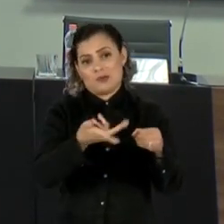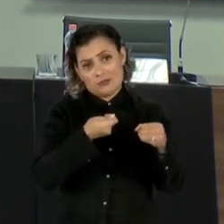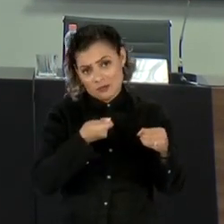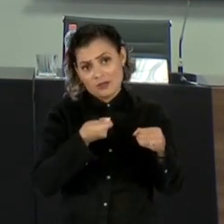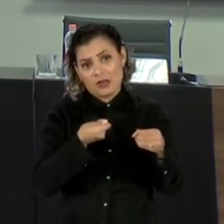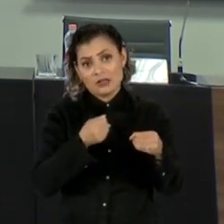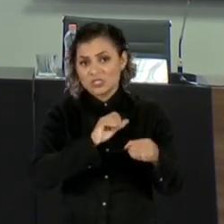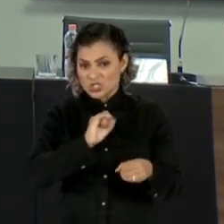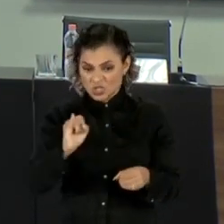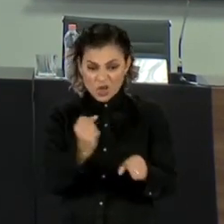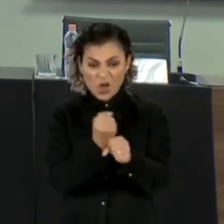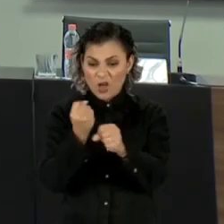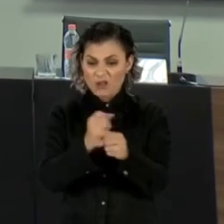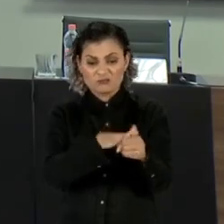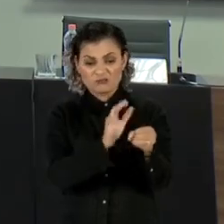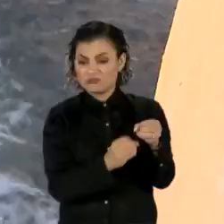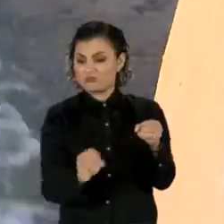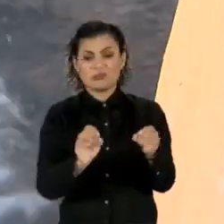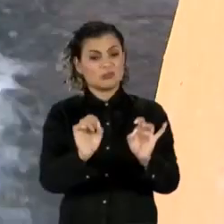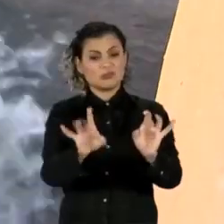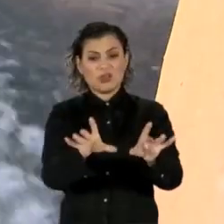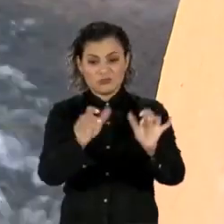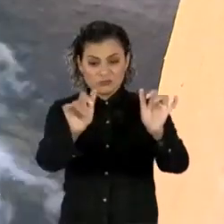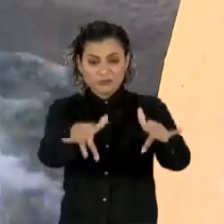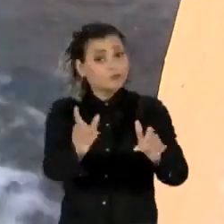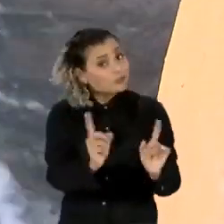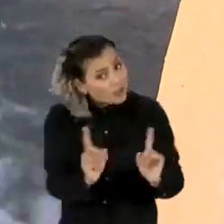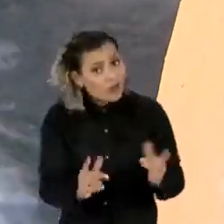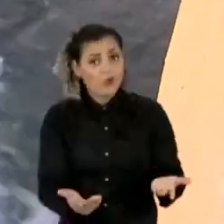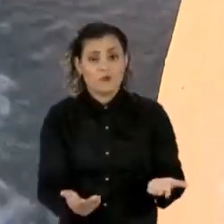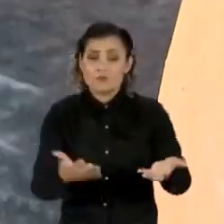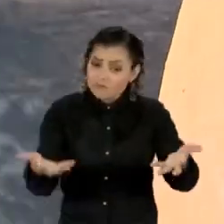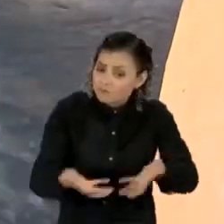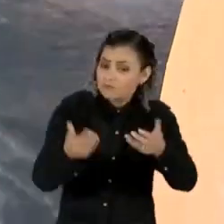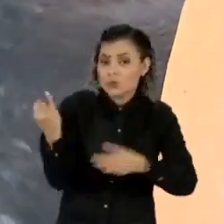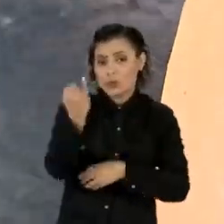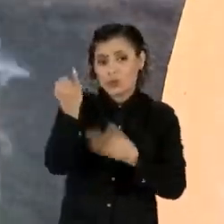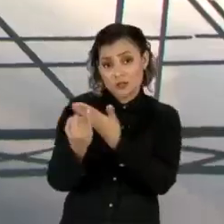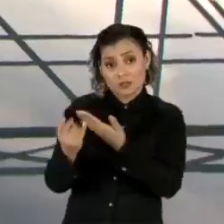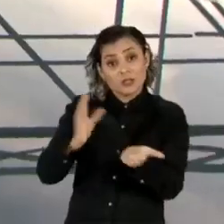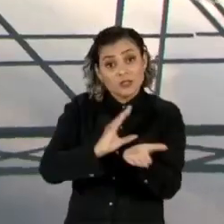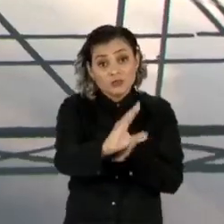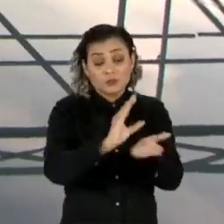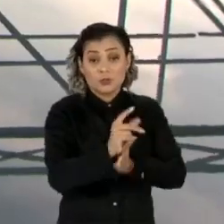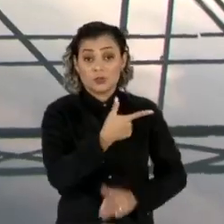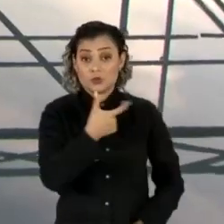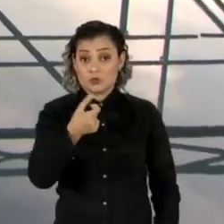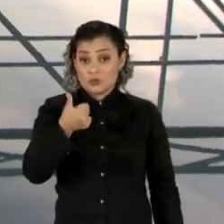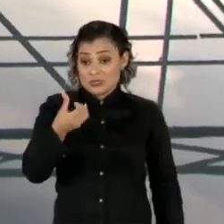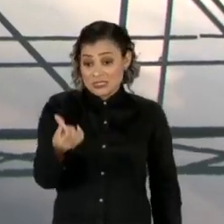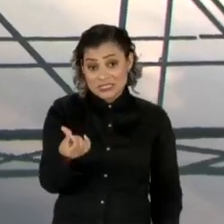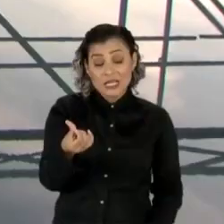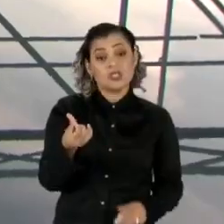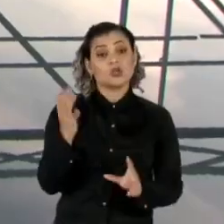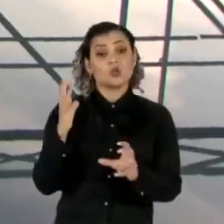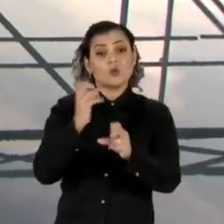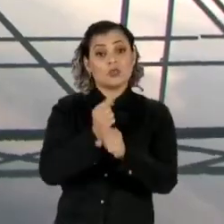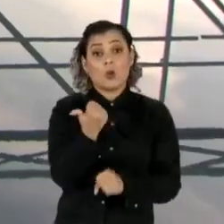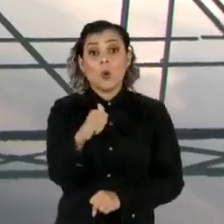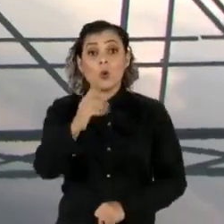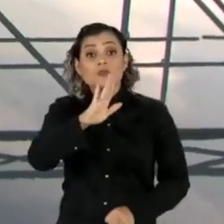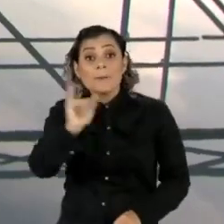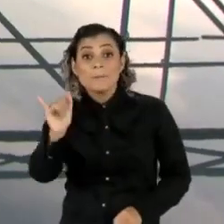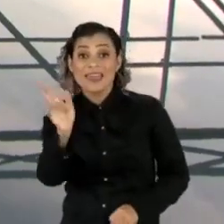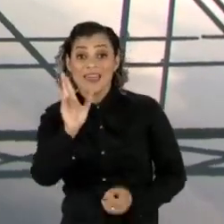que somente uma obra de infraestrutura por debaixo da terra. Apesar do avanto nos investimentos no setor, que em 2016 somaram pouco mais de 11